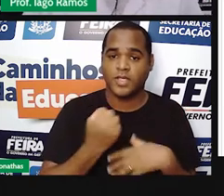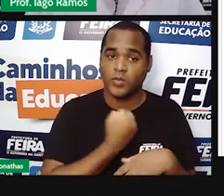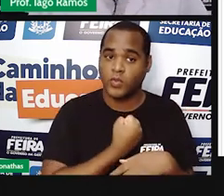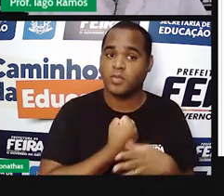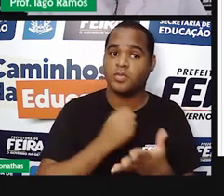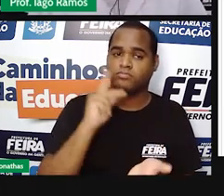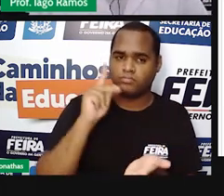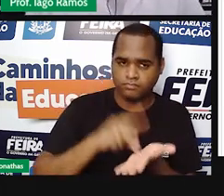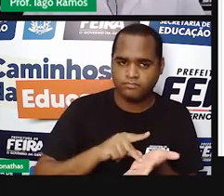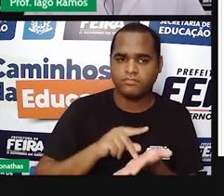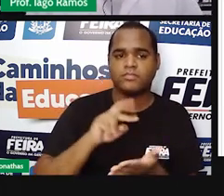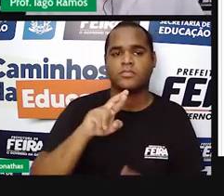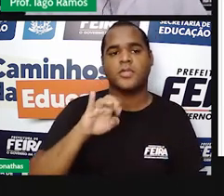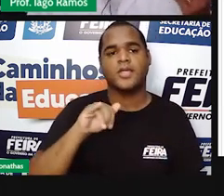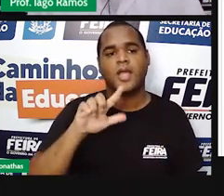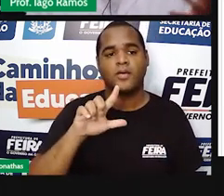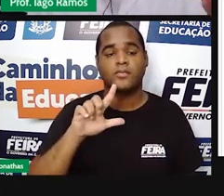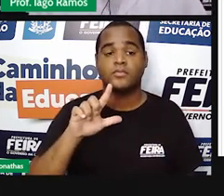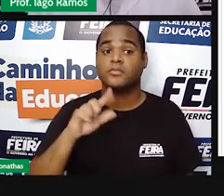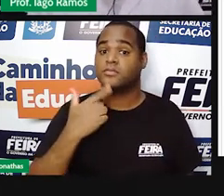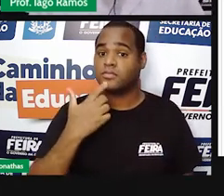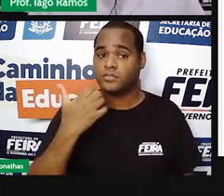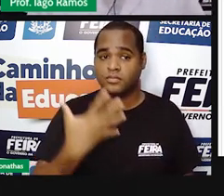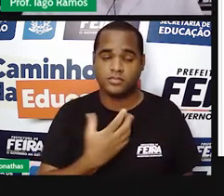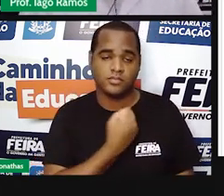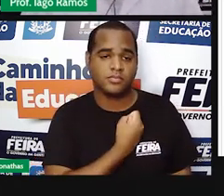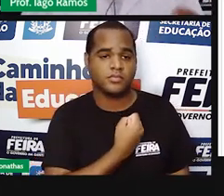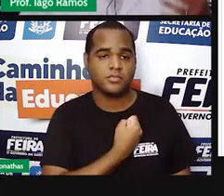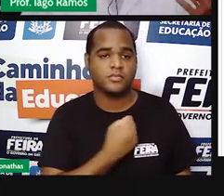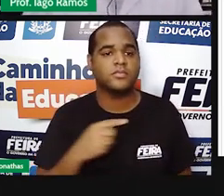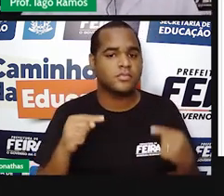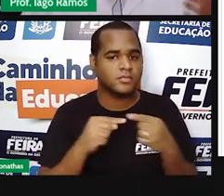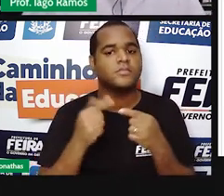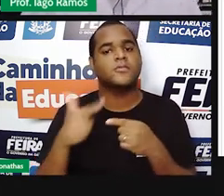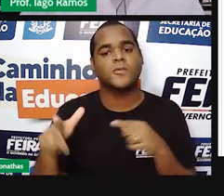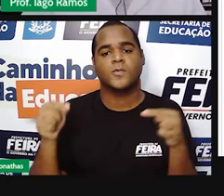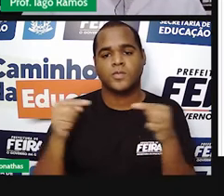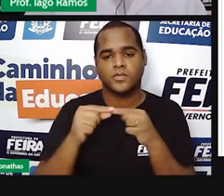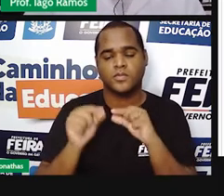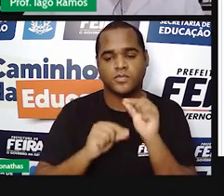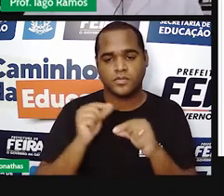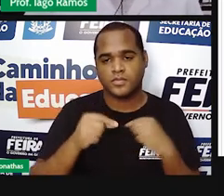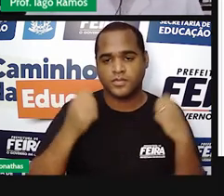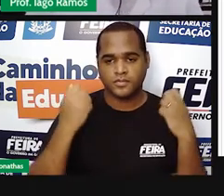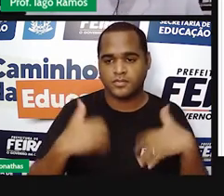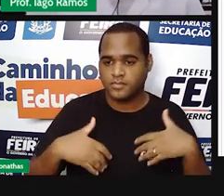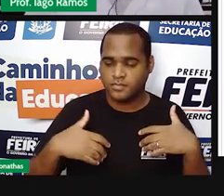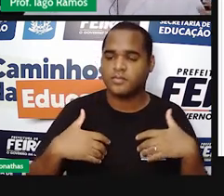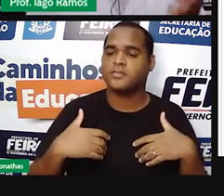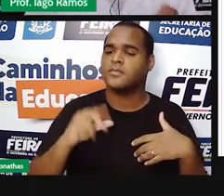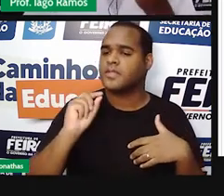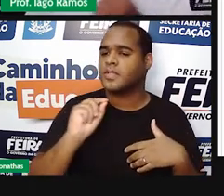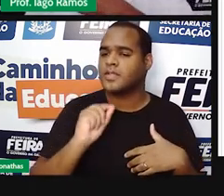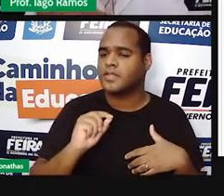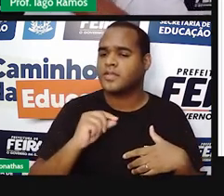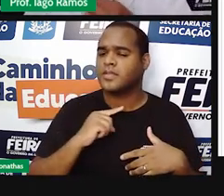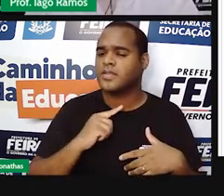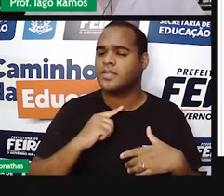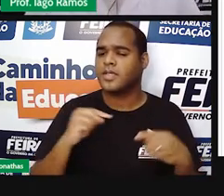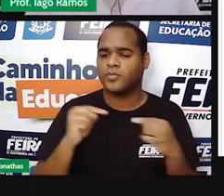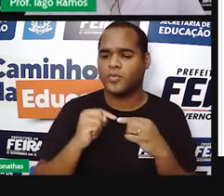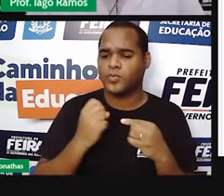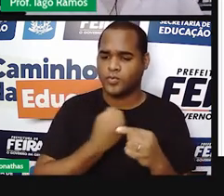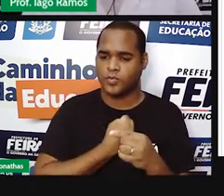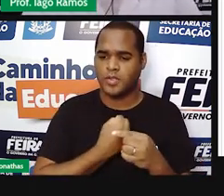real, tá? E esse outro tipo de número é outra forma de representar um número real, se ele for